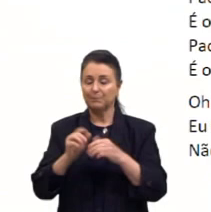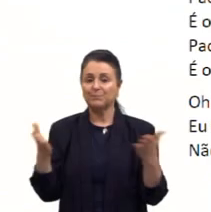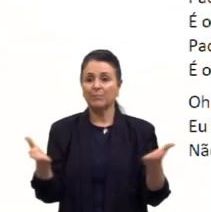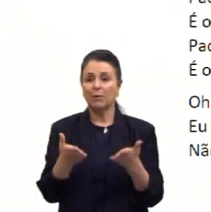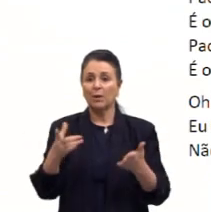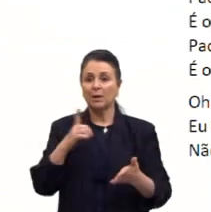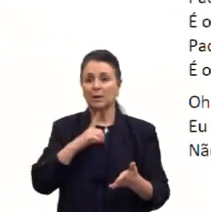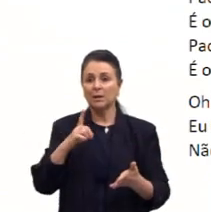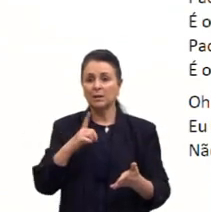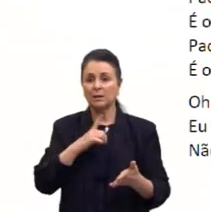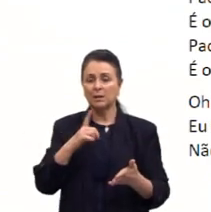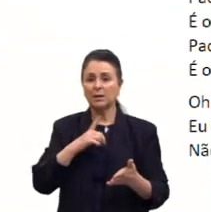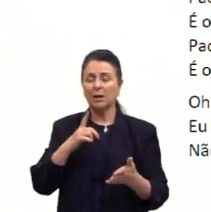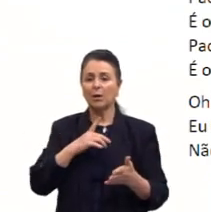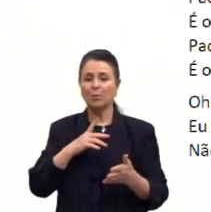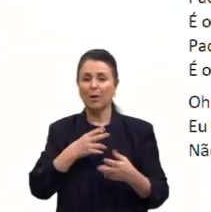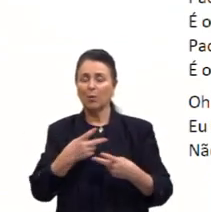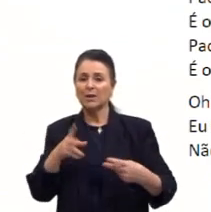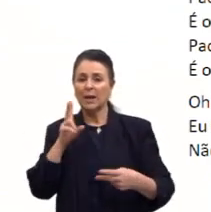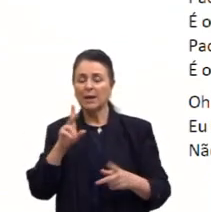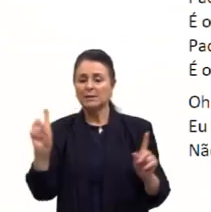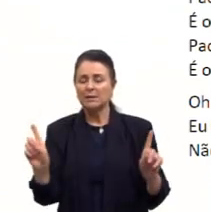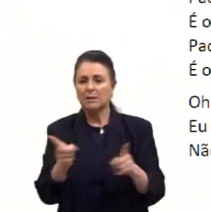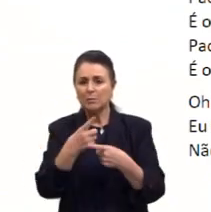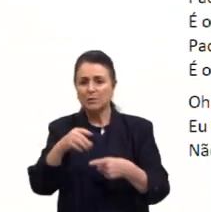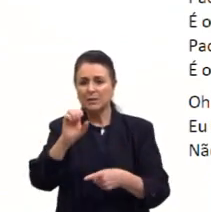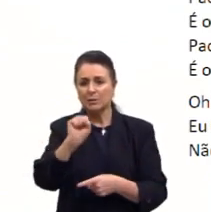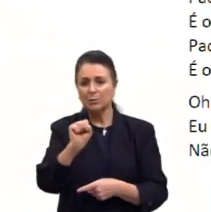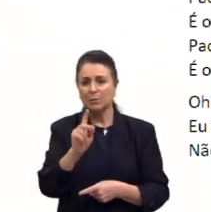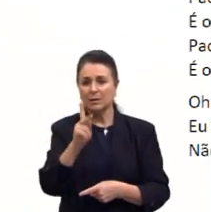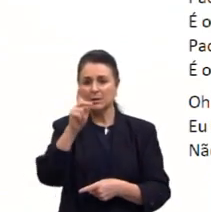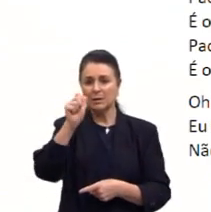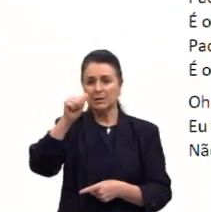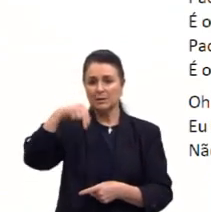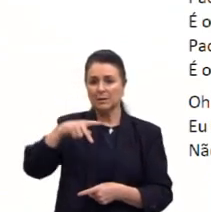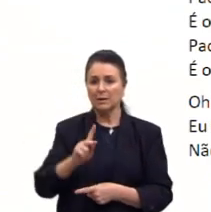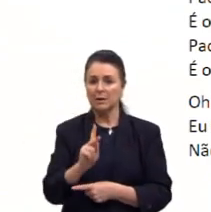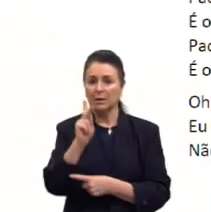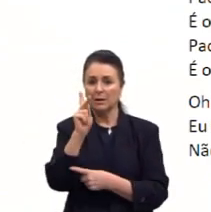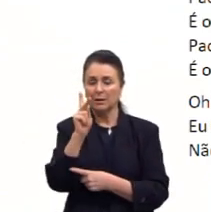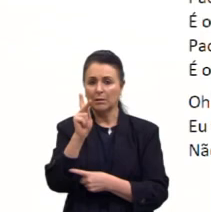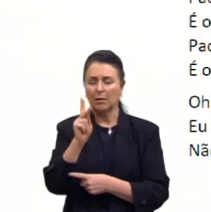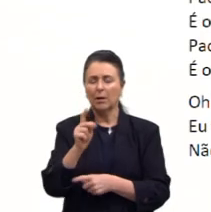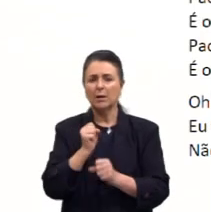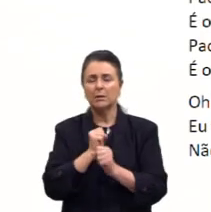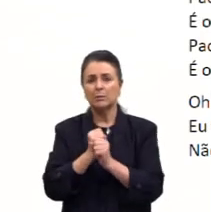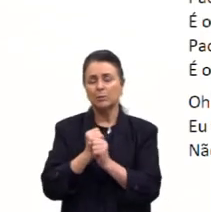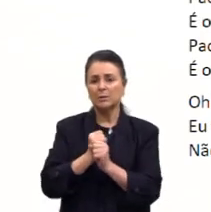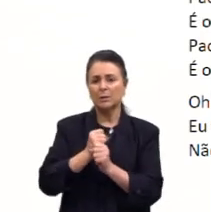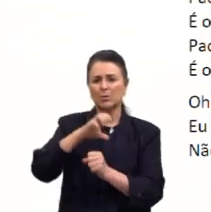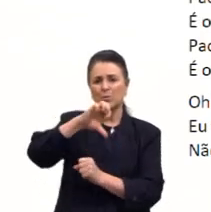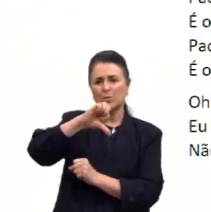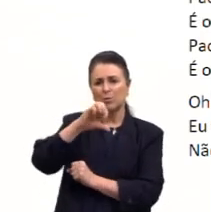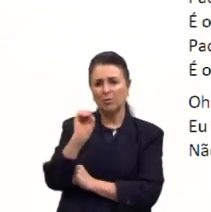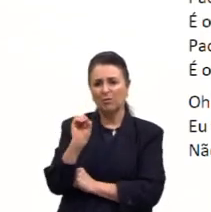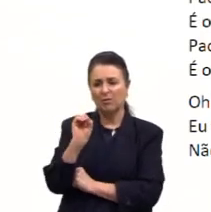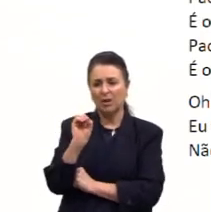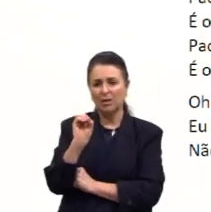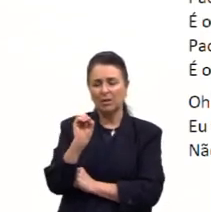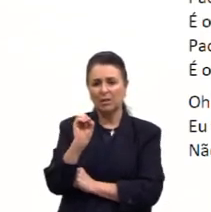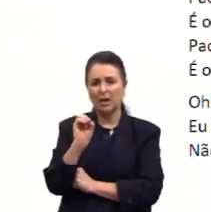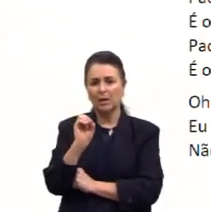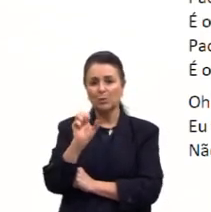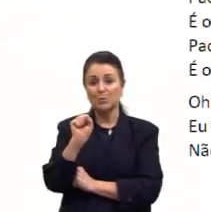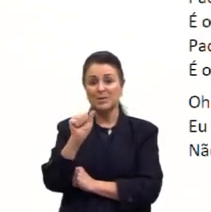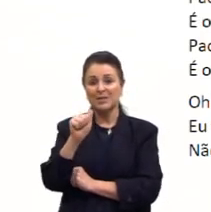algo bacana aqui, essa música do Skank. Essa música é dos anos 90. Acho que o Samuel Rosa